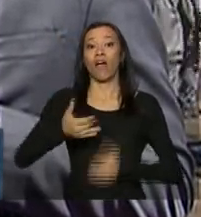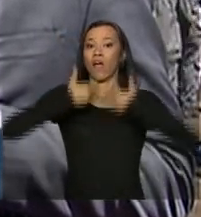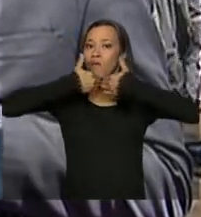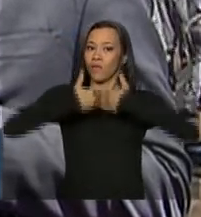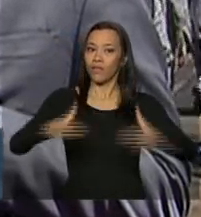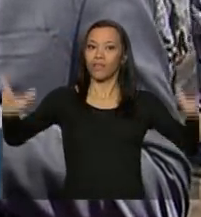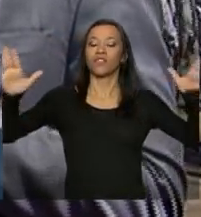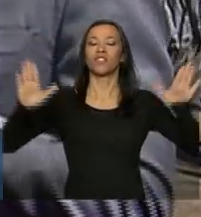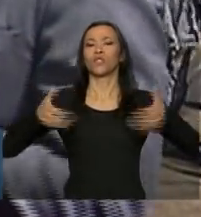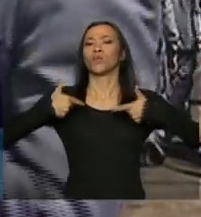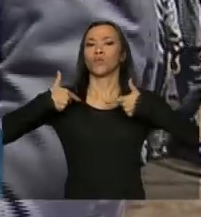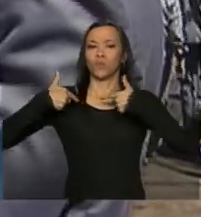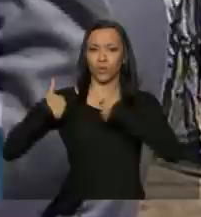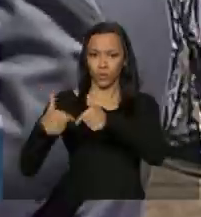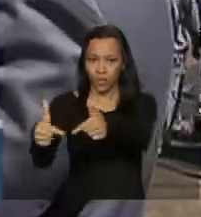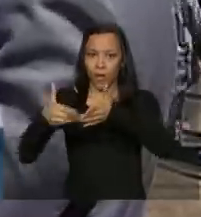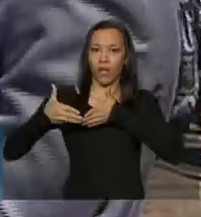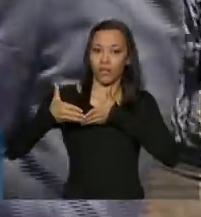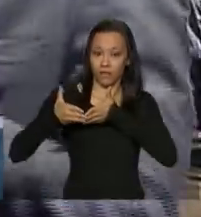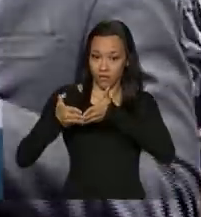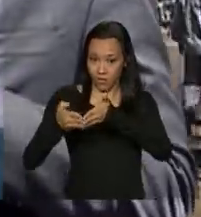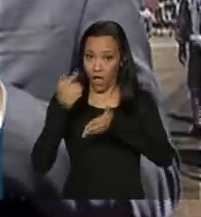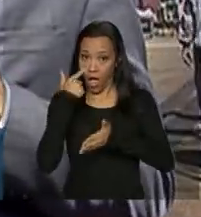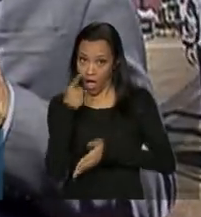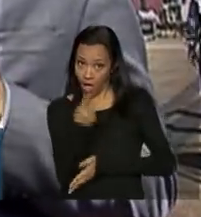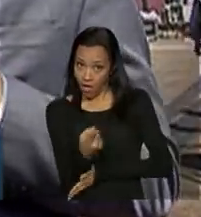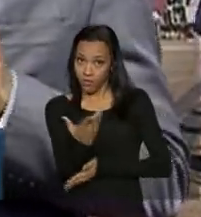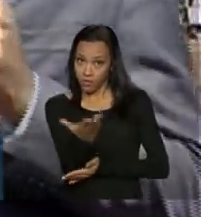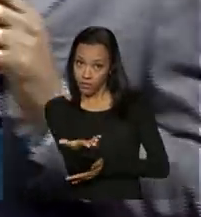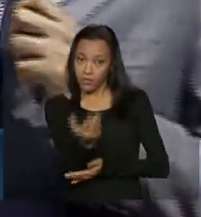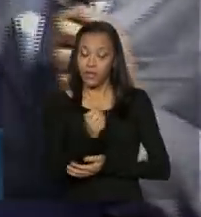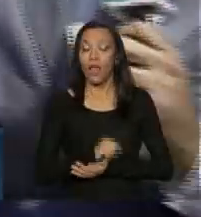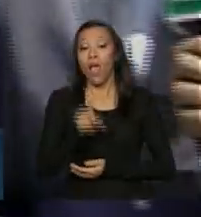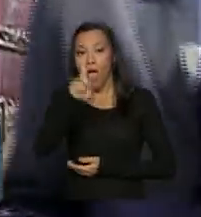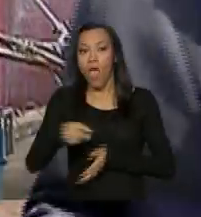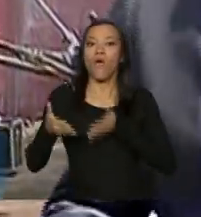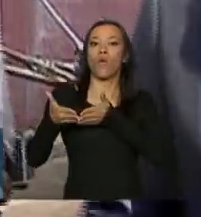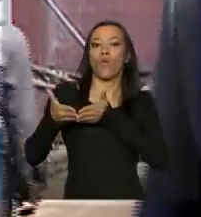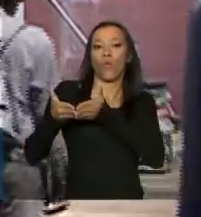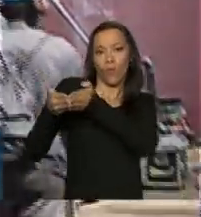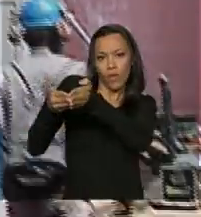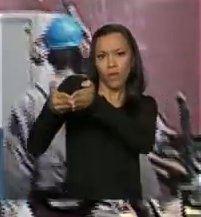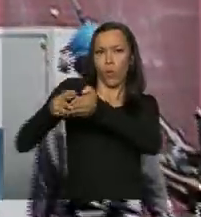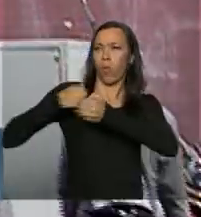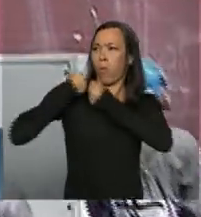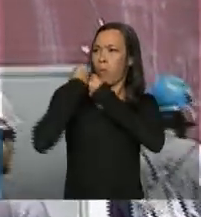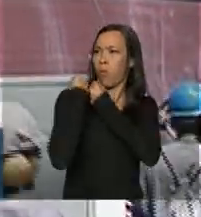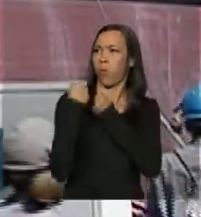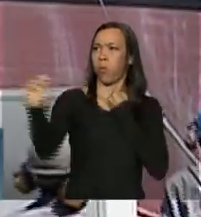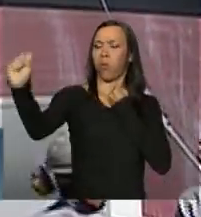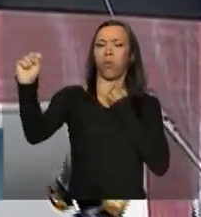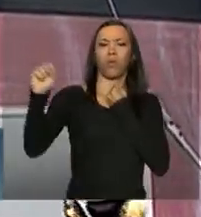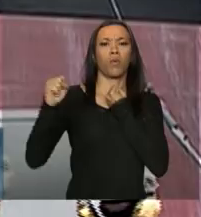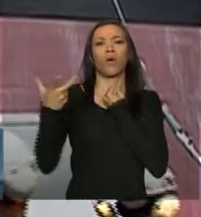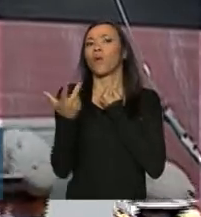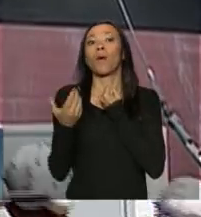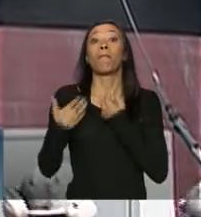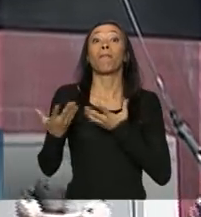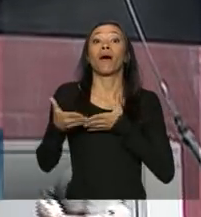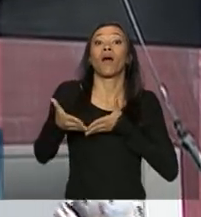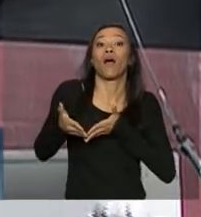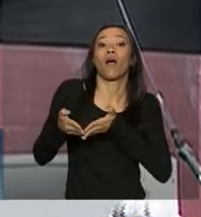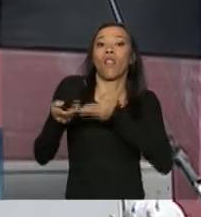o início das operações deste navio aqui, o André Rebouças. Esse é um navio de grande porte que tem capacidade para